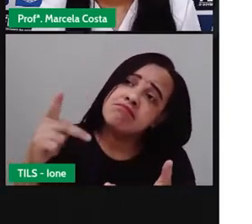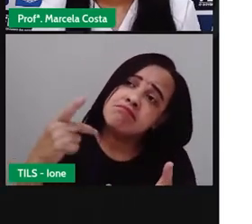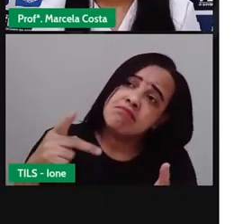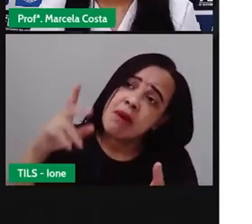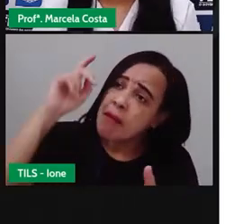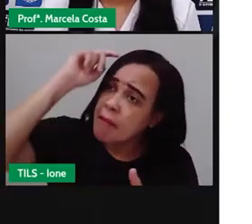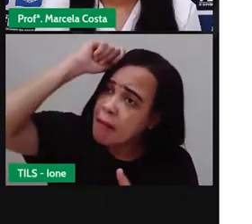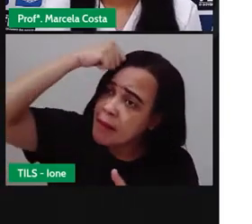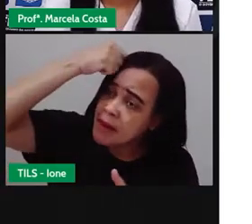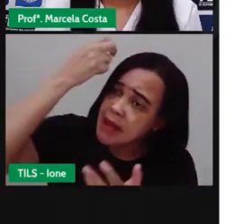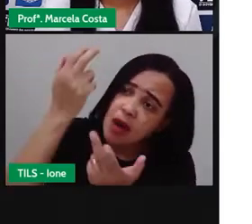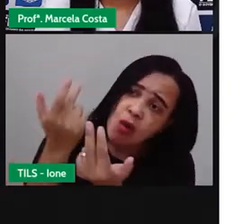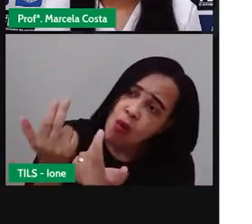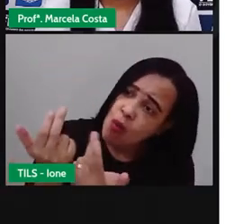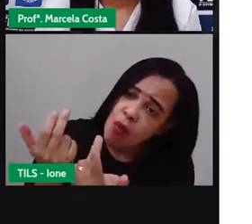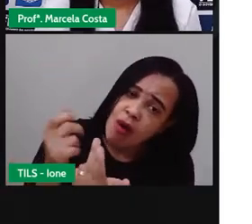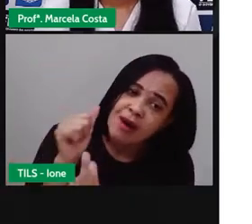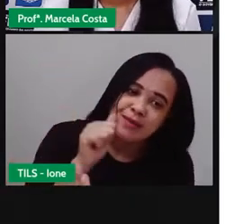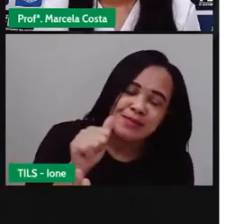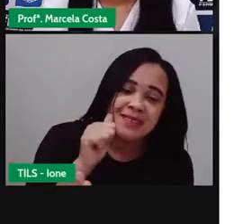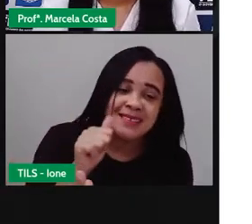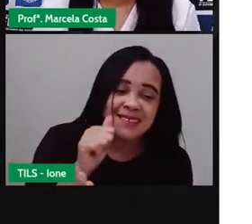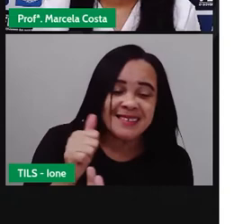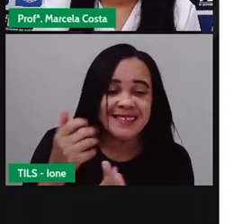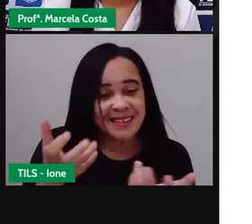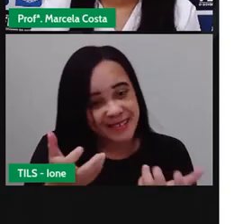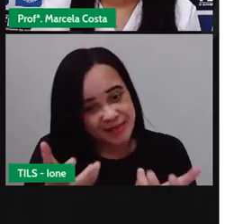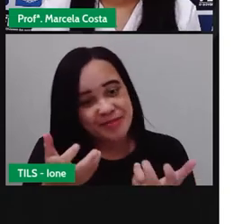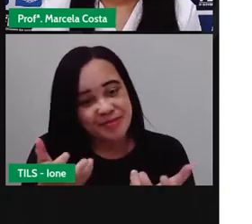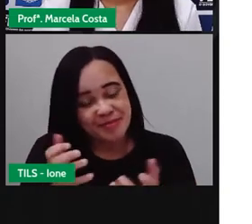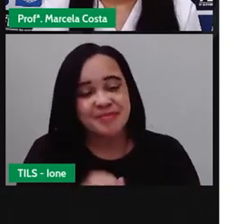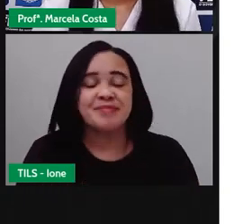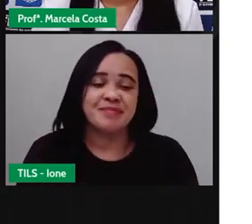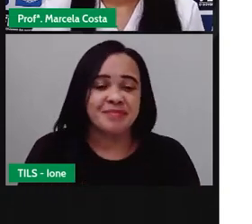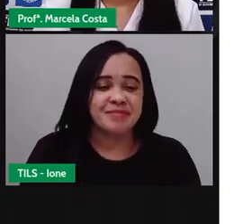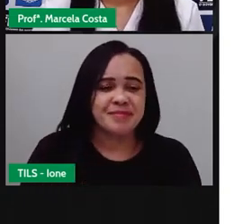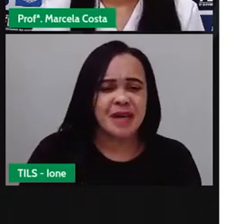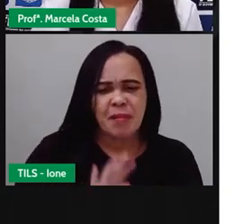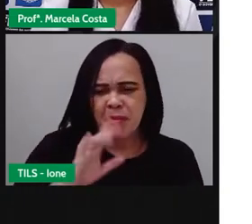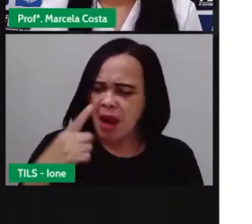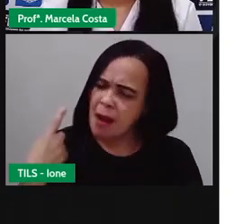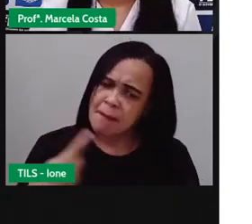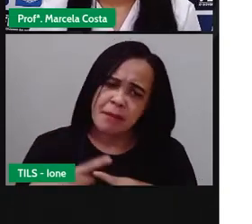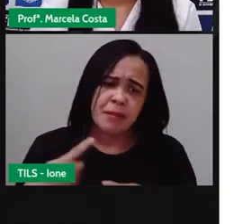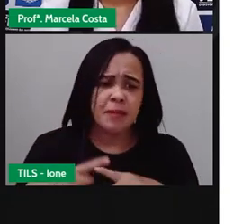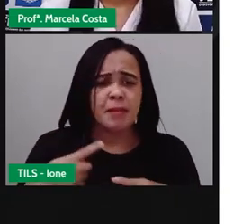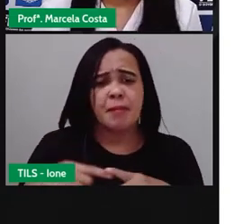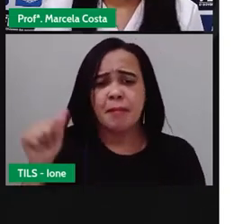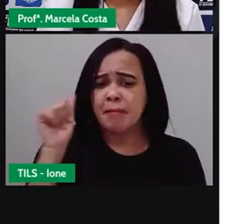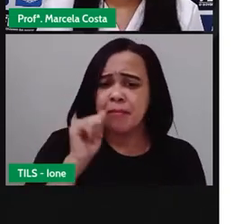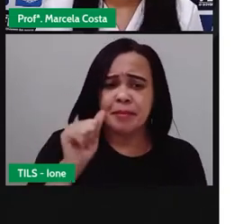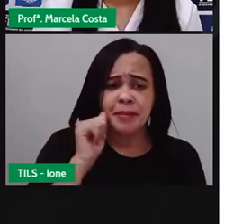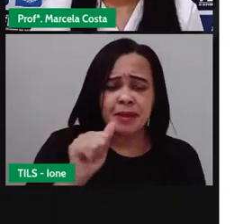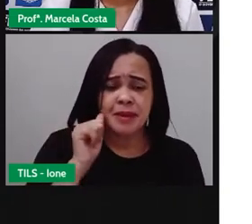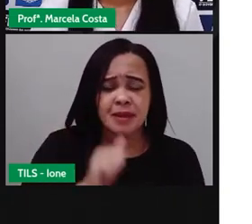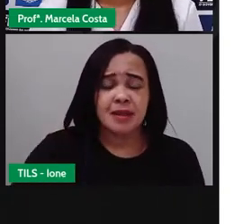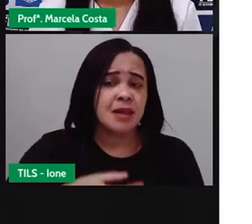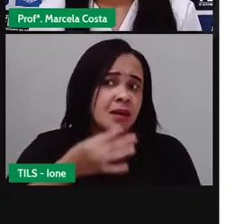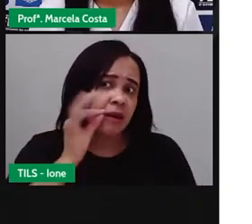Agora, responde aqui para mim. Por que a menina deu a ideia de tinta preta, do café